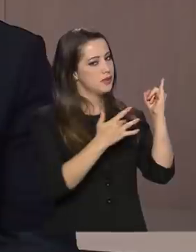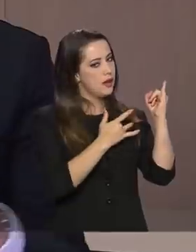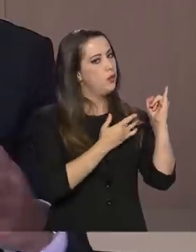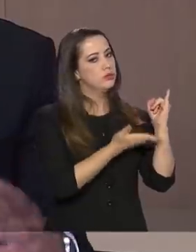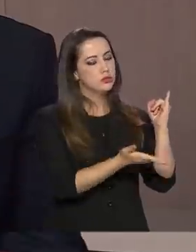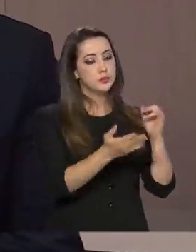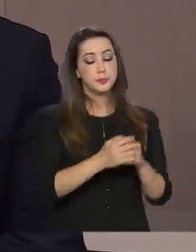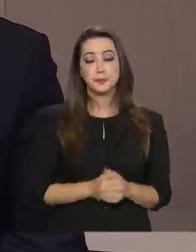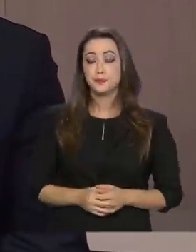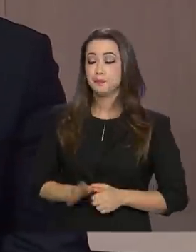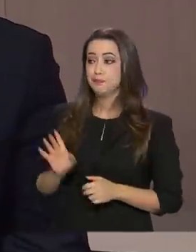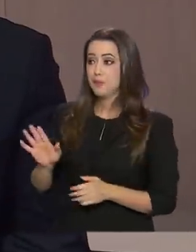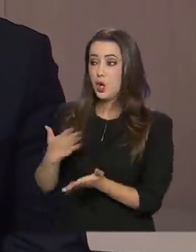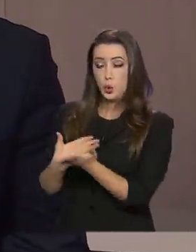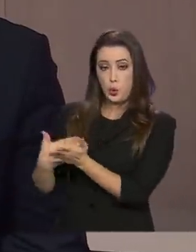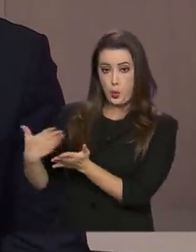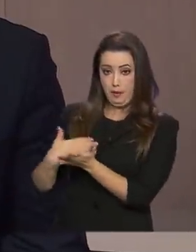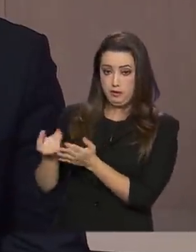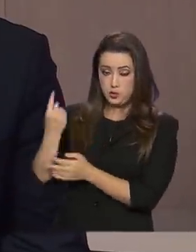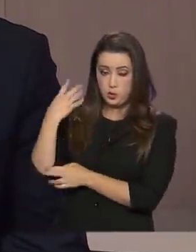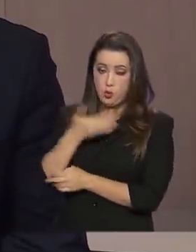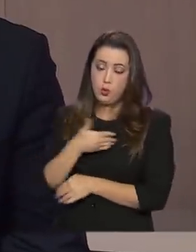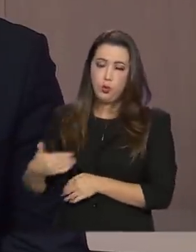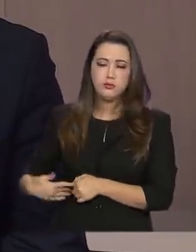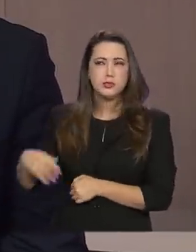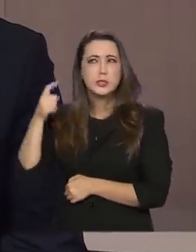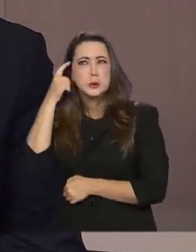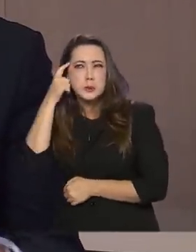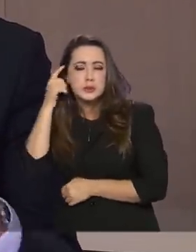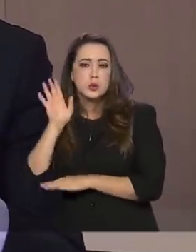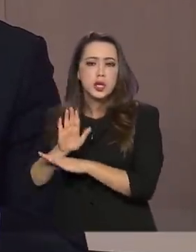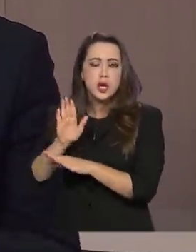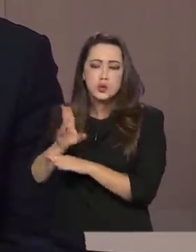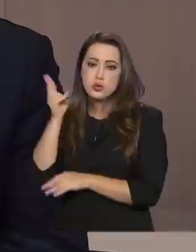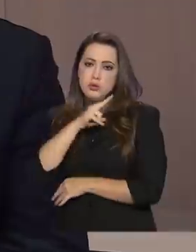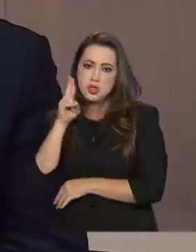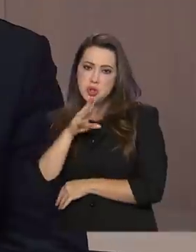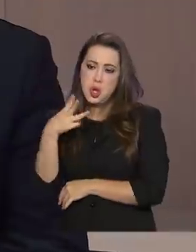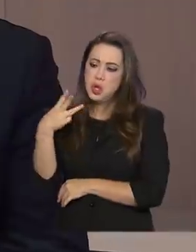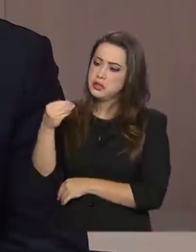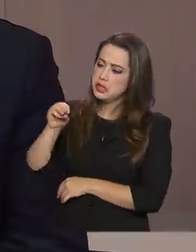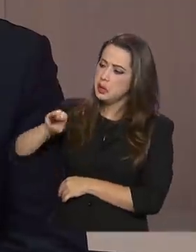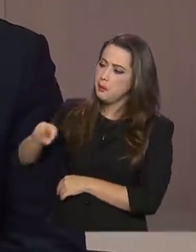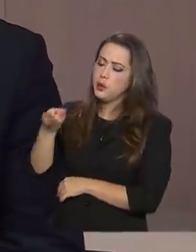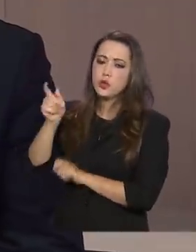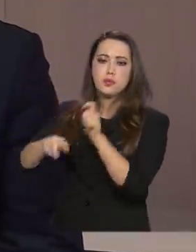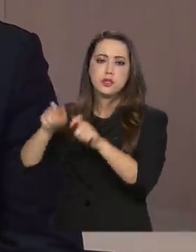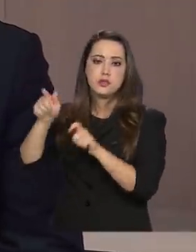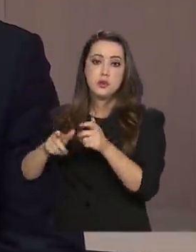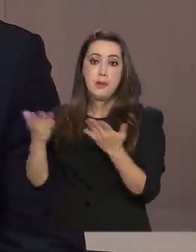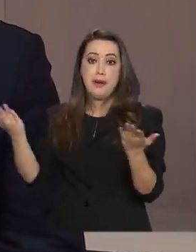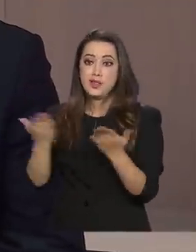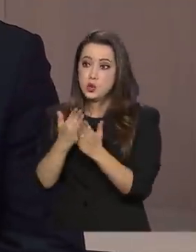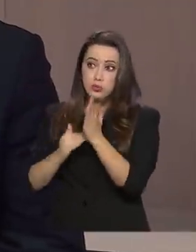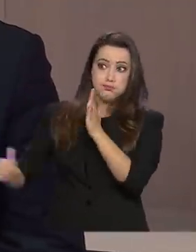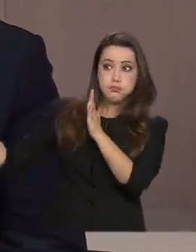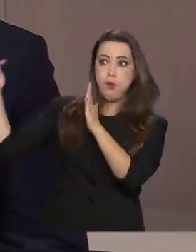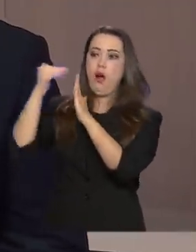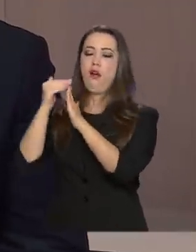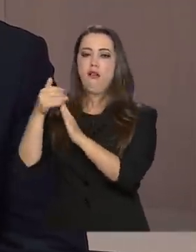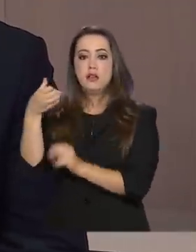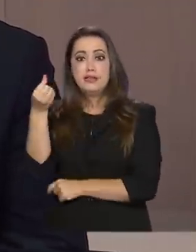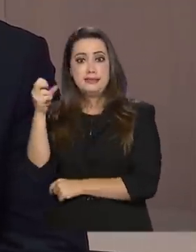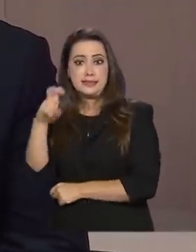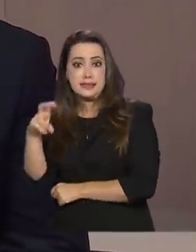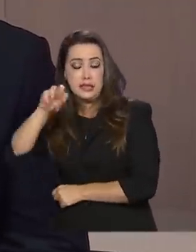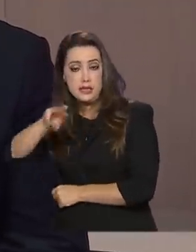período. No primeiro momento, o governo imaginou que o auxílio emergencial chegaria a 30 milhões de pessoas. Ele ultrapassa 65 milhões de